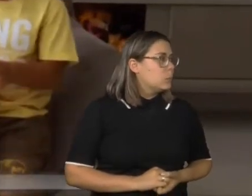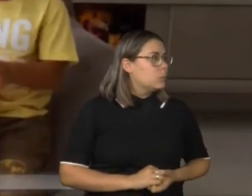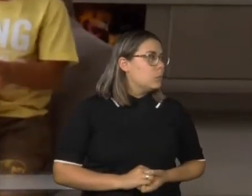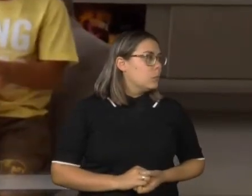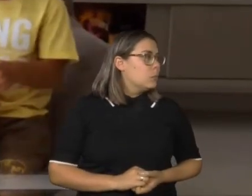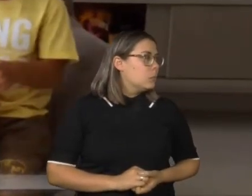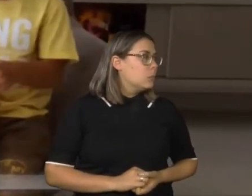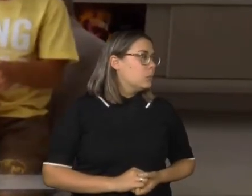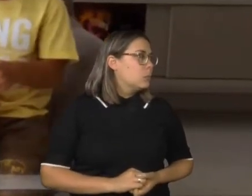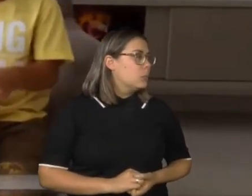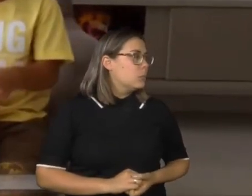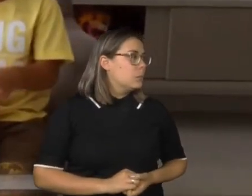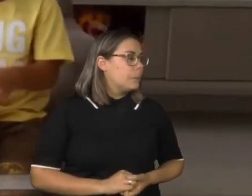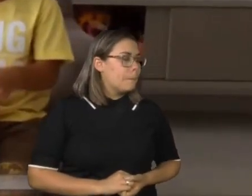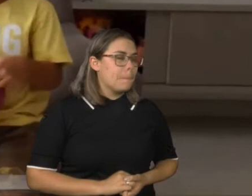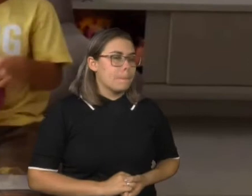Agora saiu. Pronto.